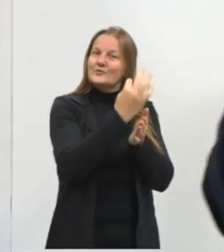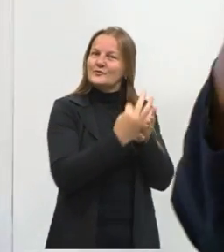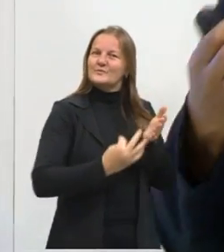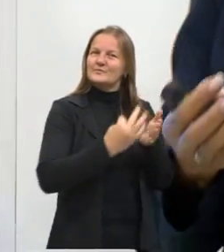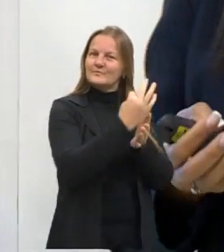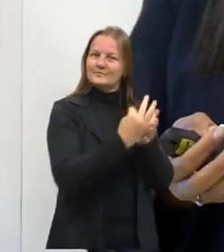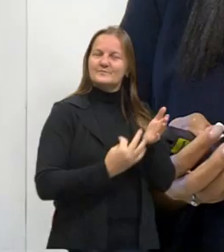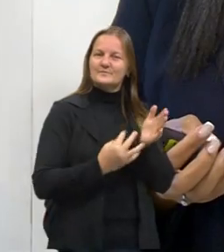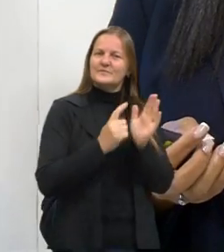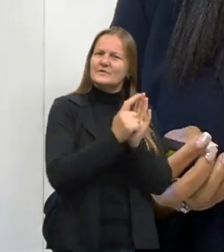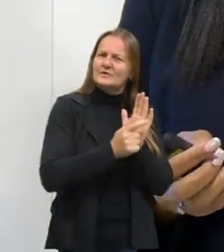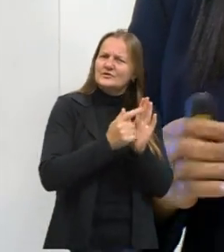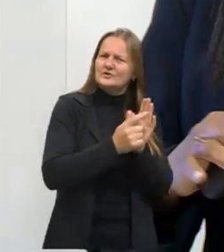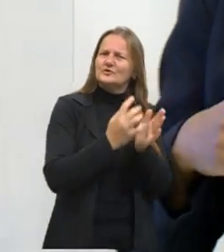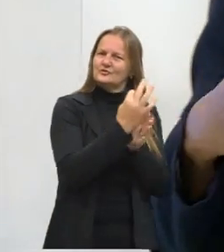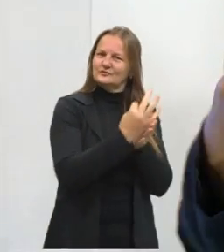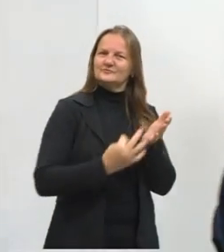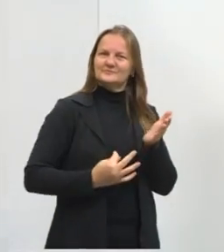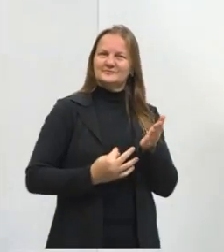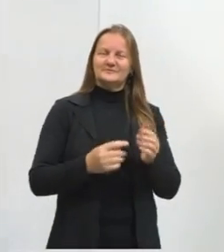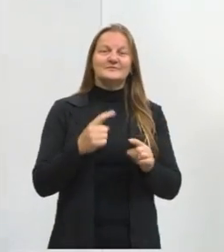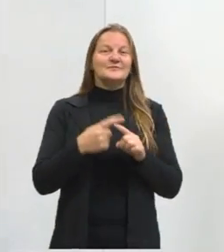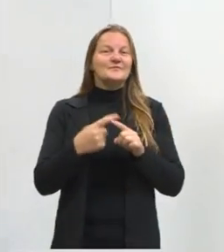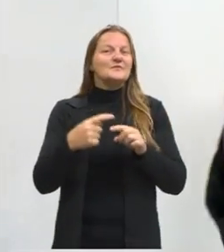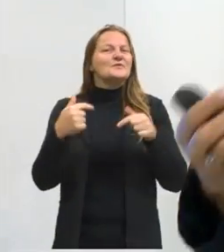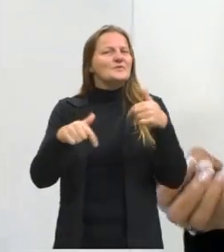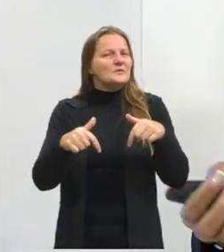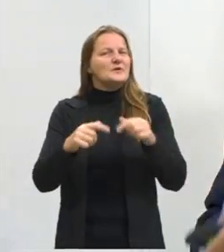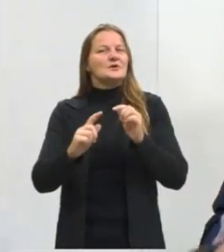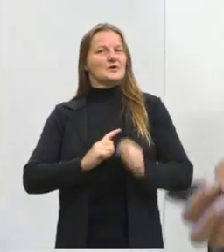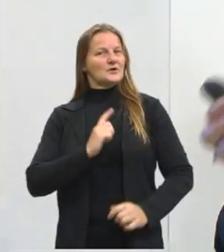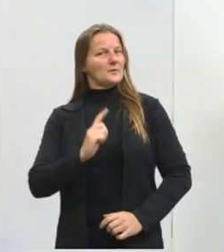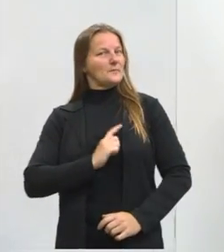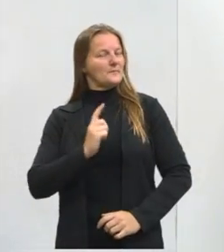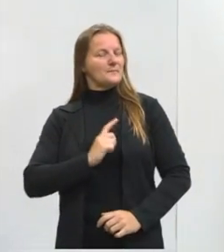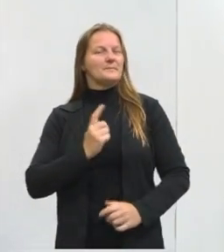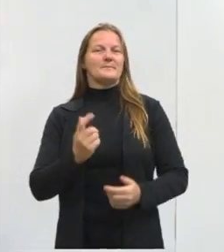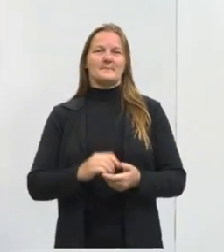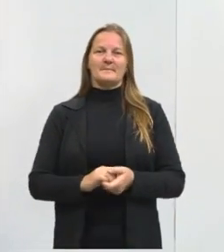partindo sempre do gênero textual e trabalhando um pouco de gramática,